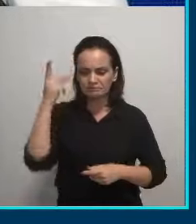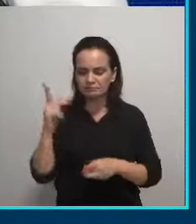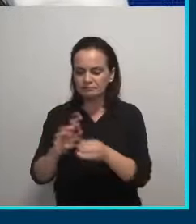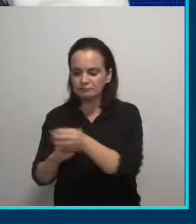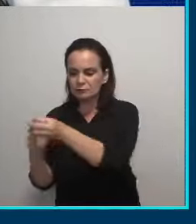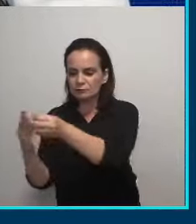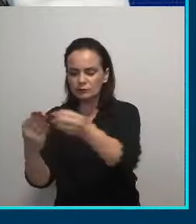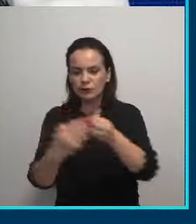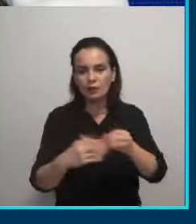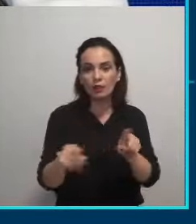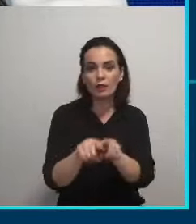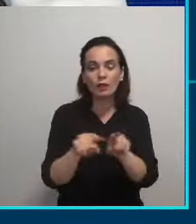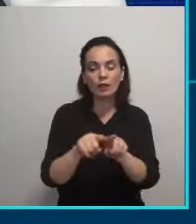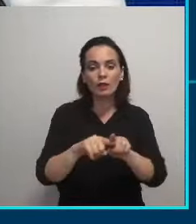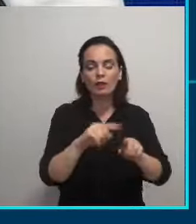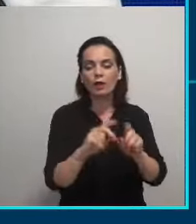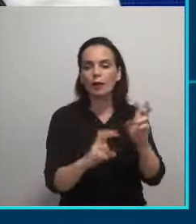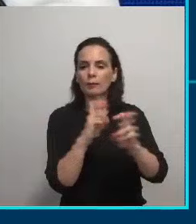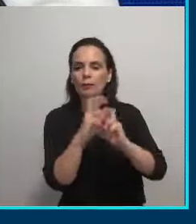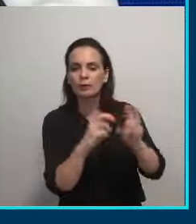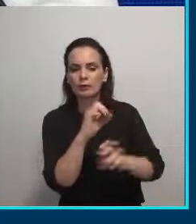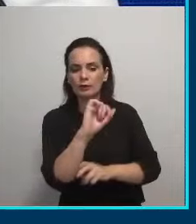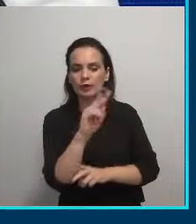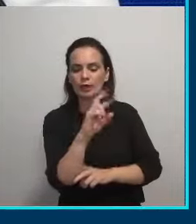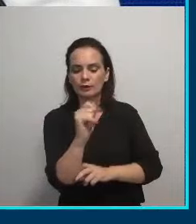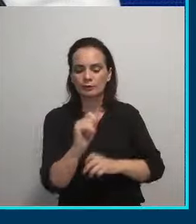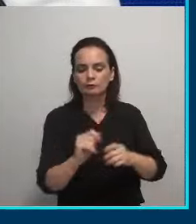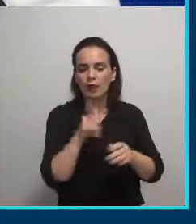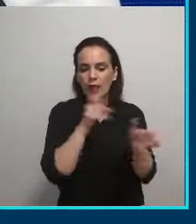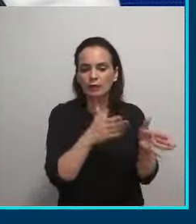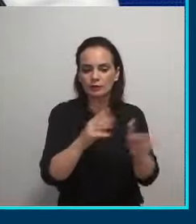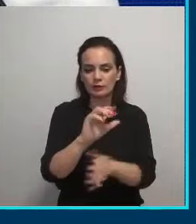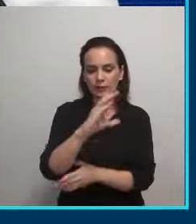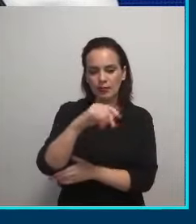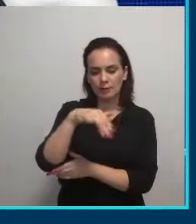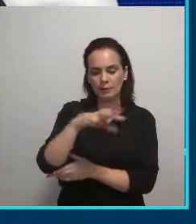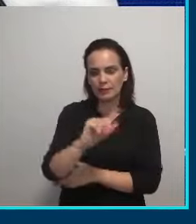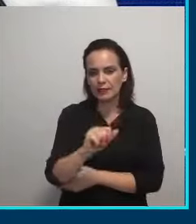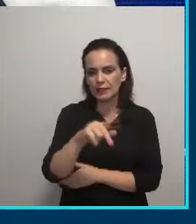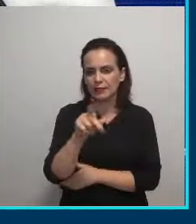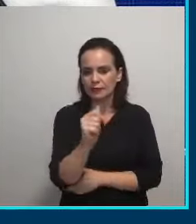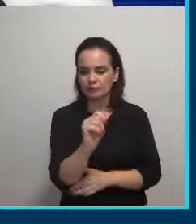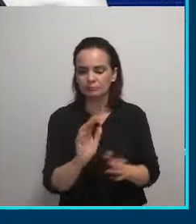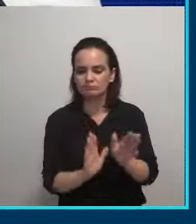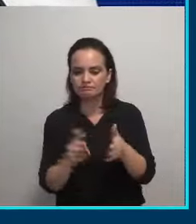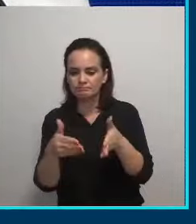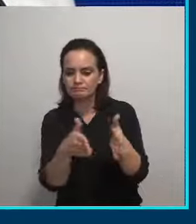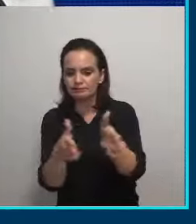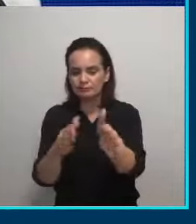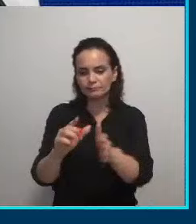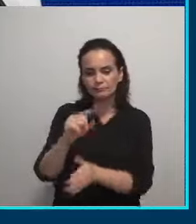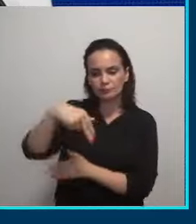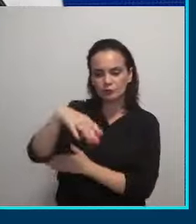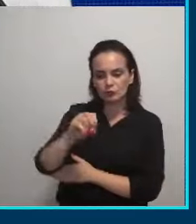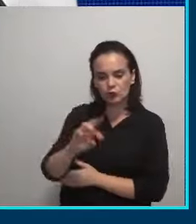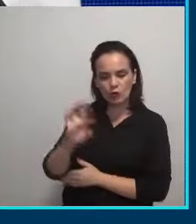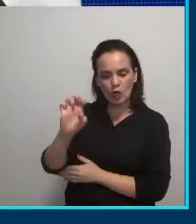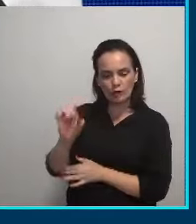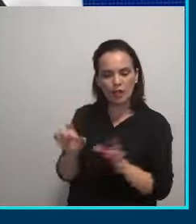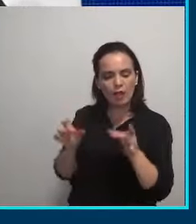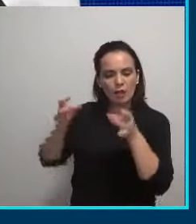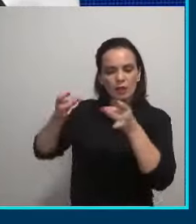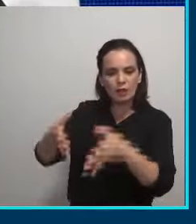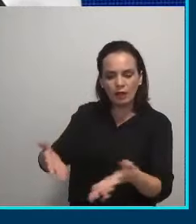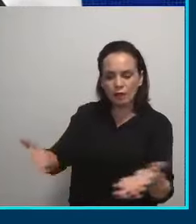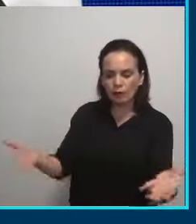cidade, como o Parque Arthur Thomas, como o Lago Cabrinha, o Lago Norte, que estão em um completo abandono. São locais hoje apenas